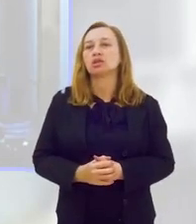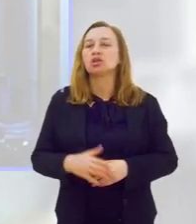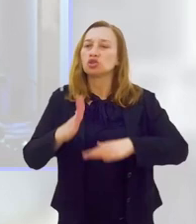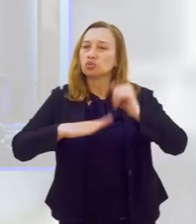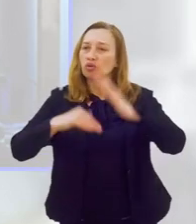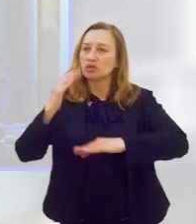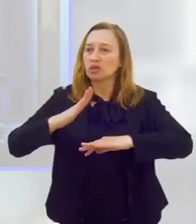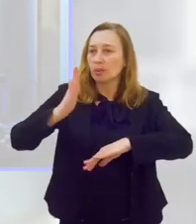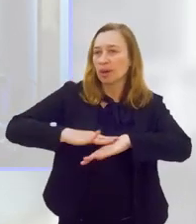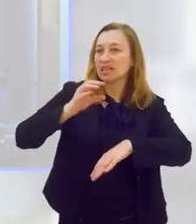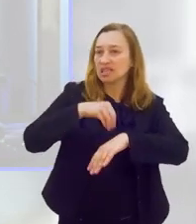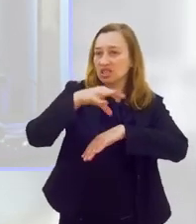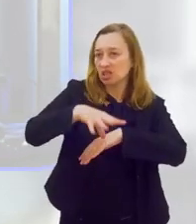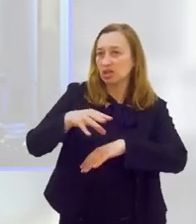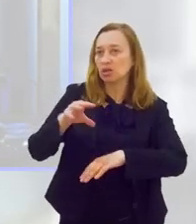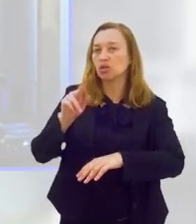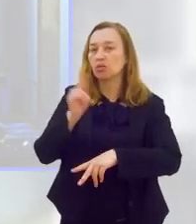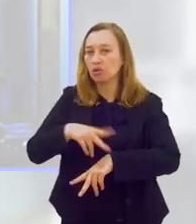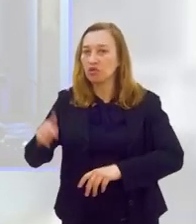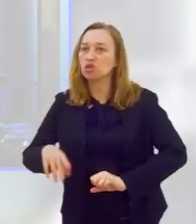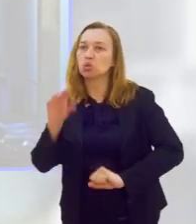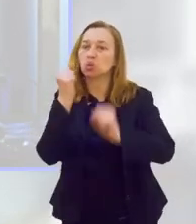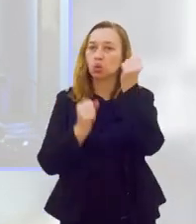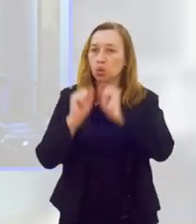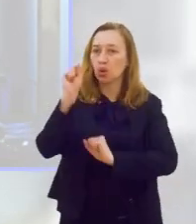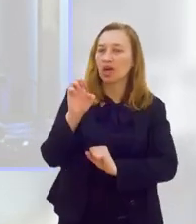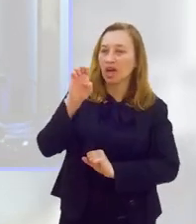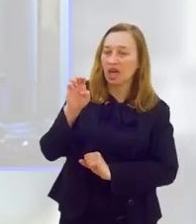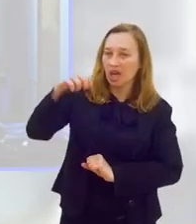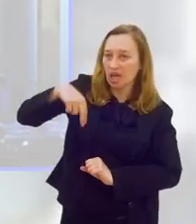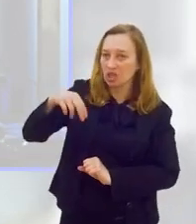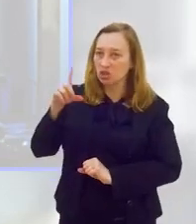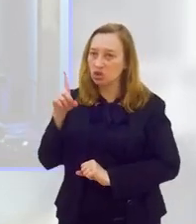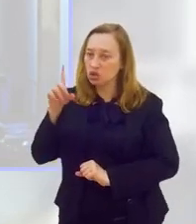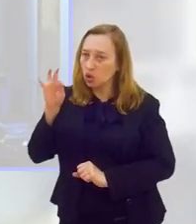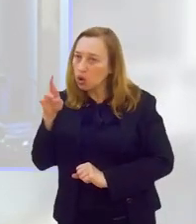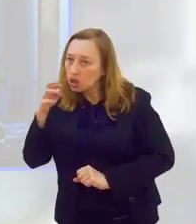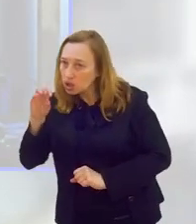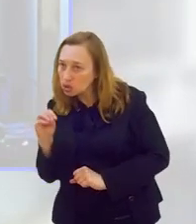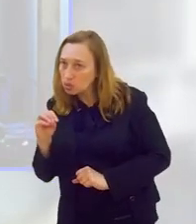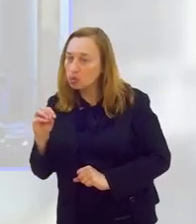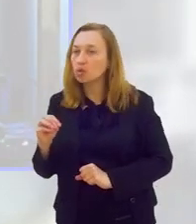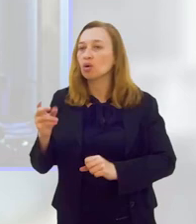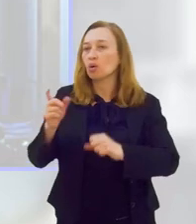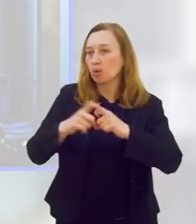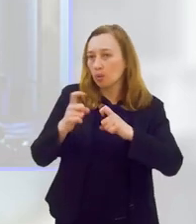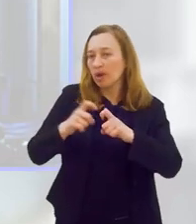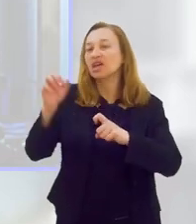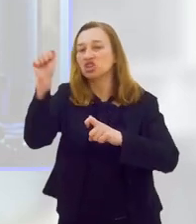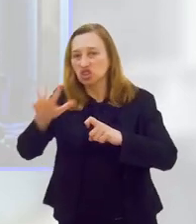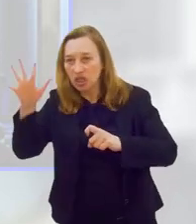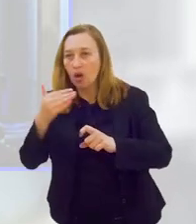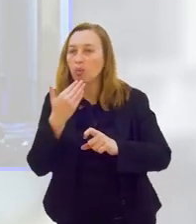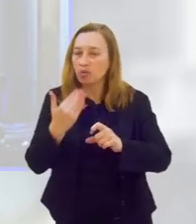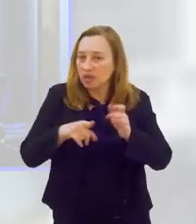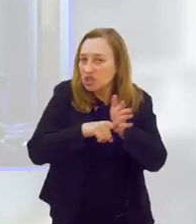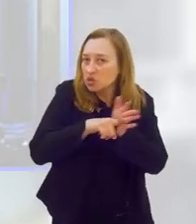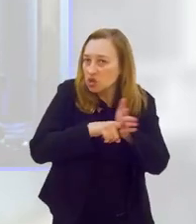educação física, é o endócrino, é o médico geral pode prescrever esses exames, queria que vocês dois falassem um pouquinho